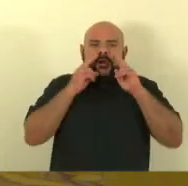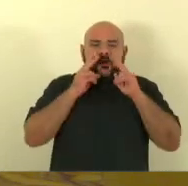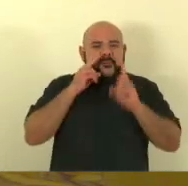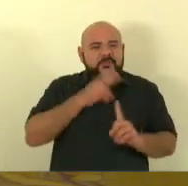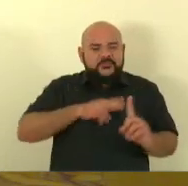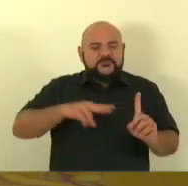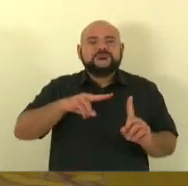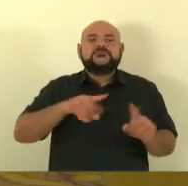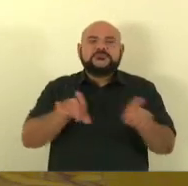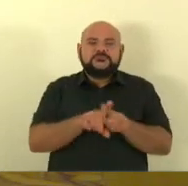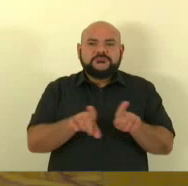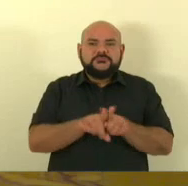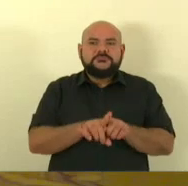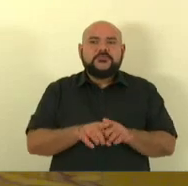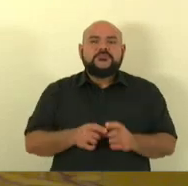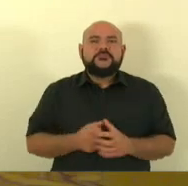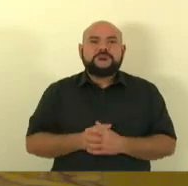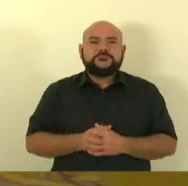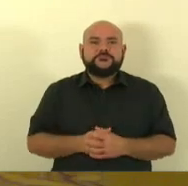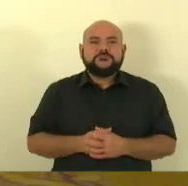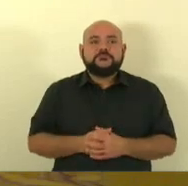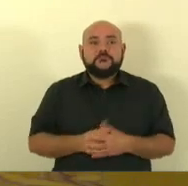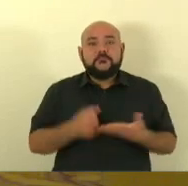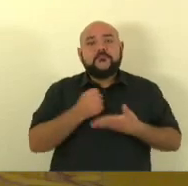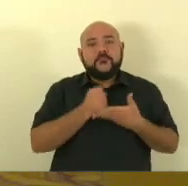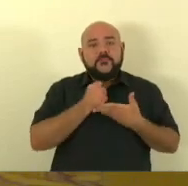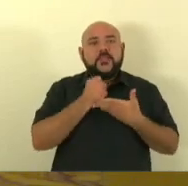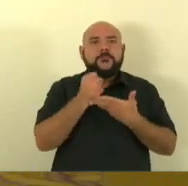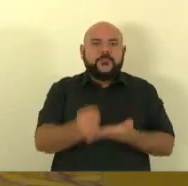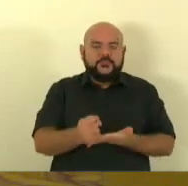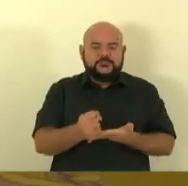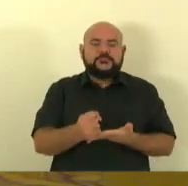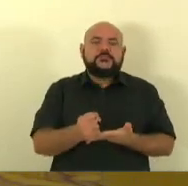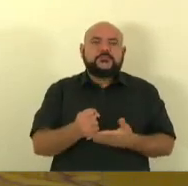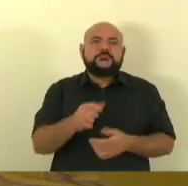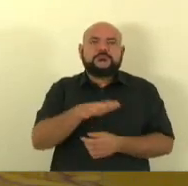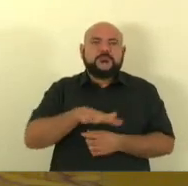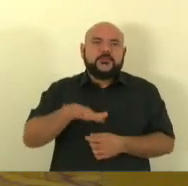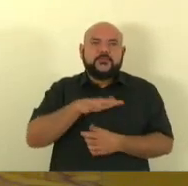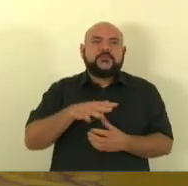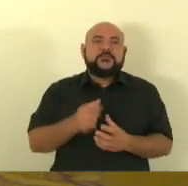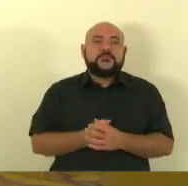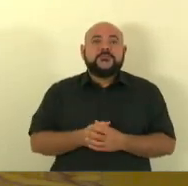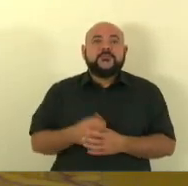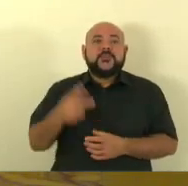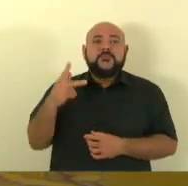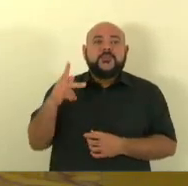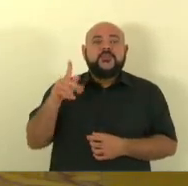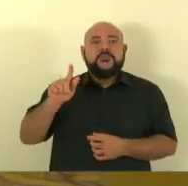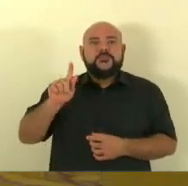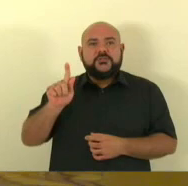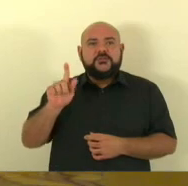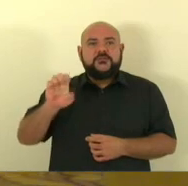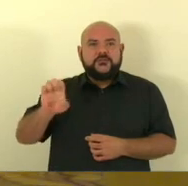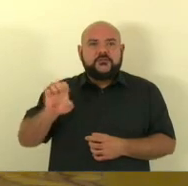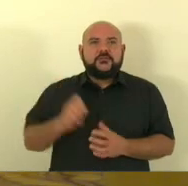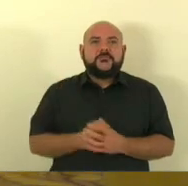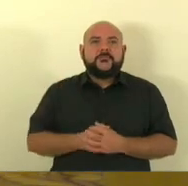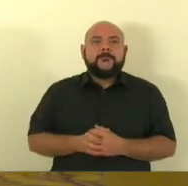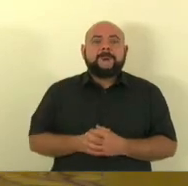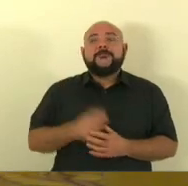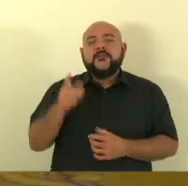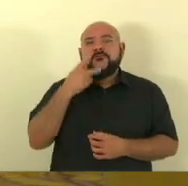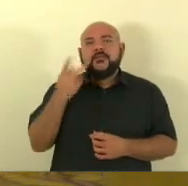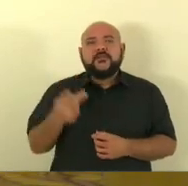já favorável de nossa PGE que deixa claro que quando tiver válido o concurso pode